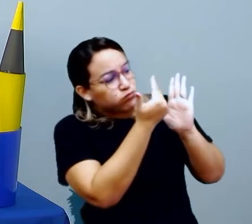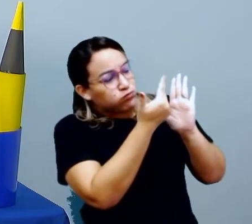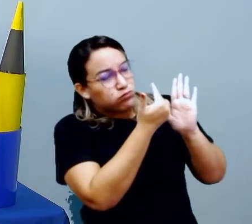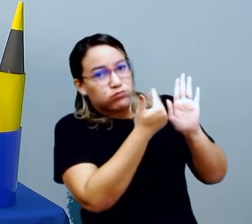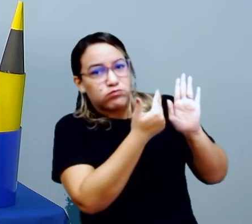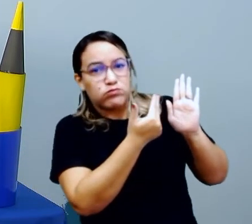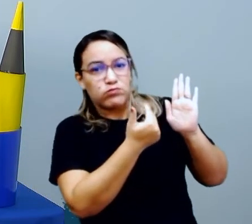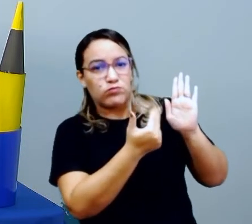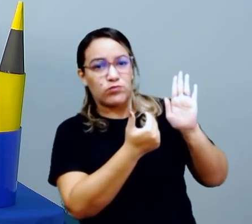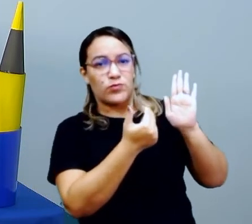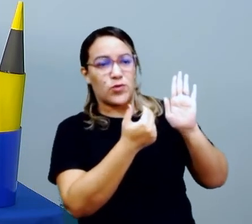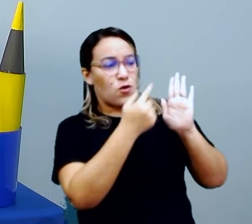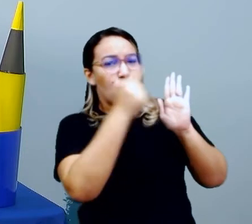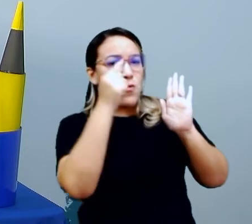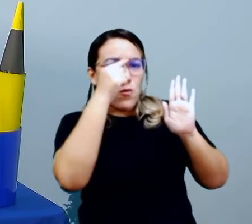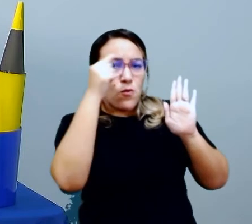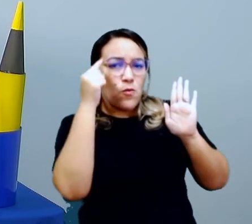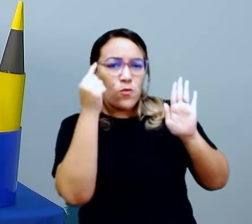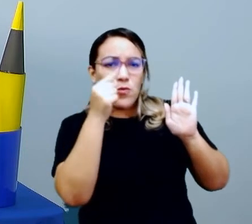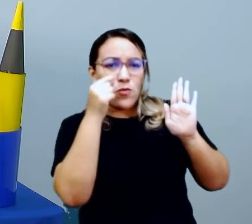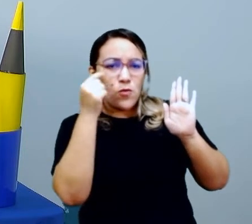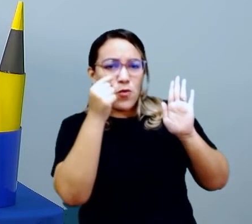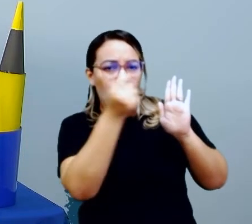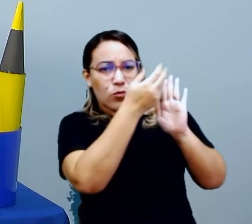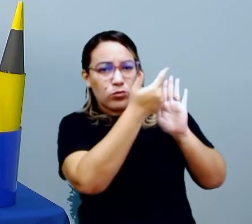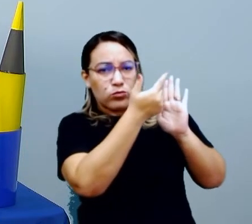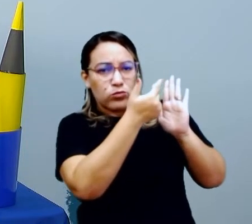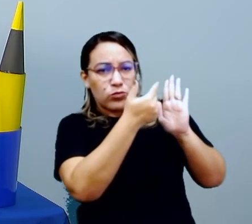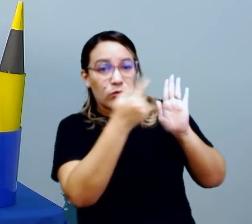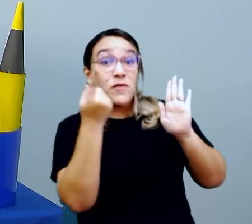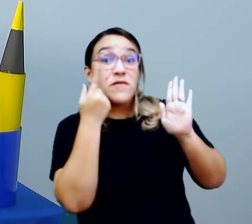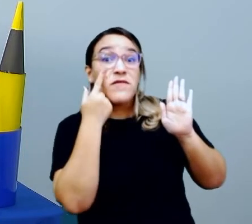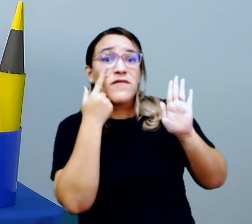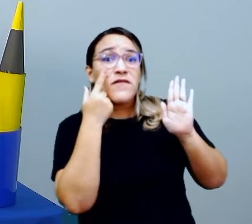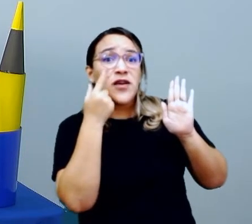olhinho, o outro olhinho.